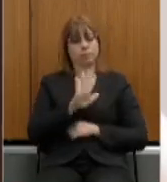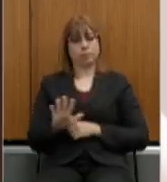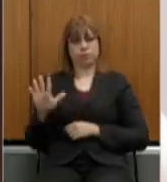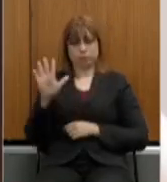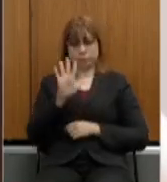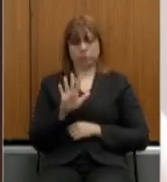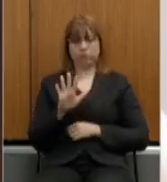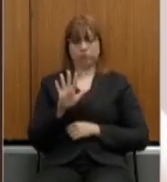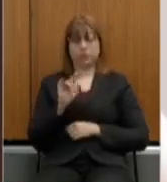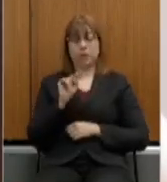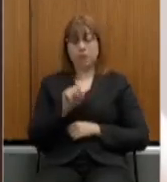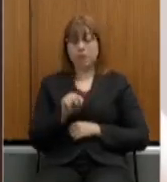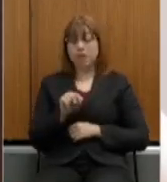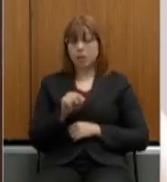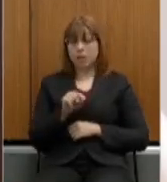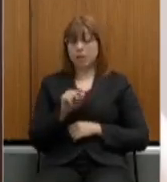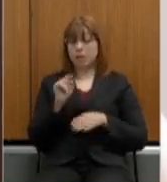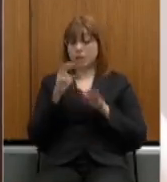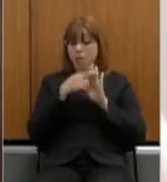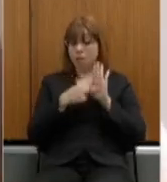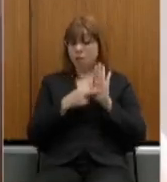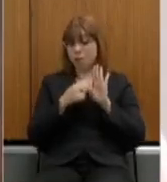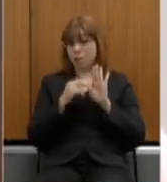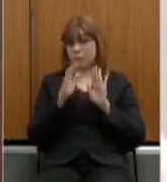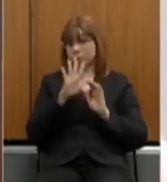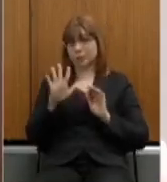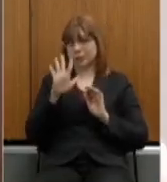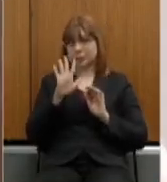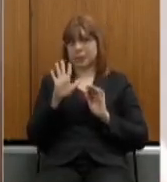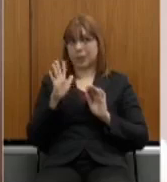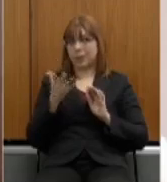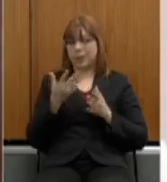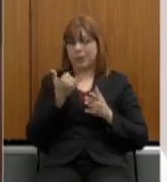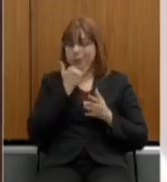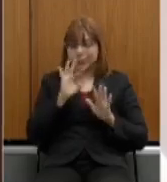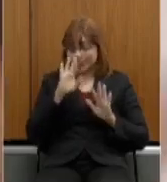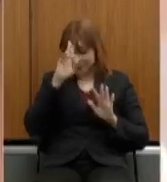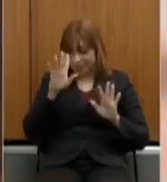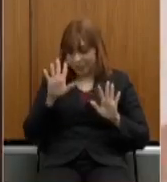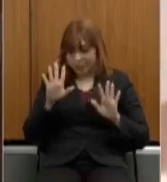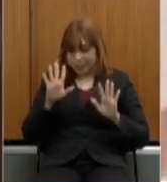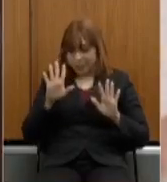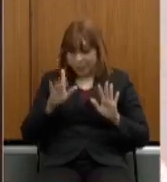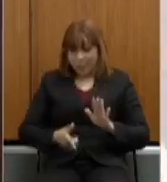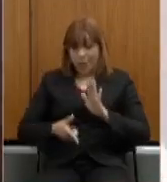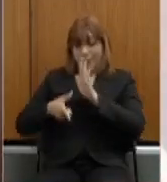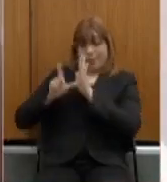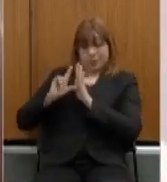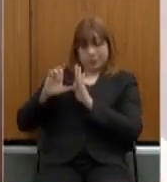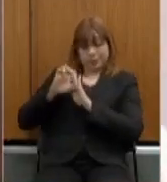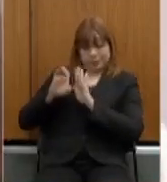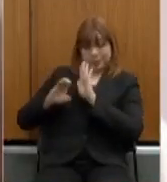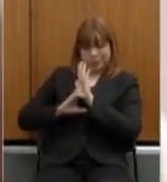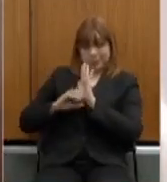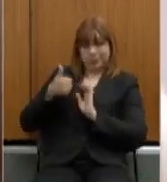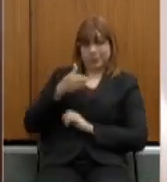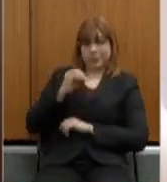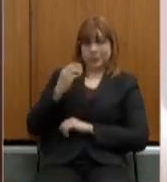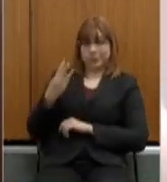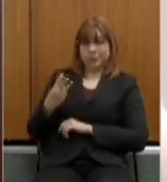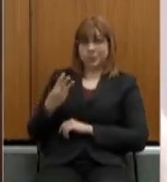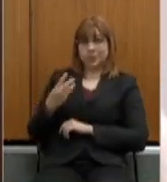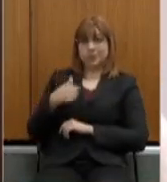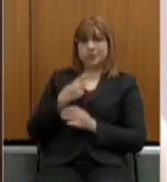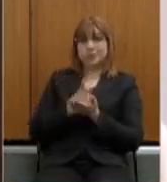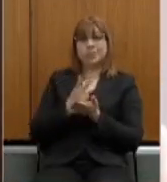Atualmente, a regra geral é uma só, atualmente não, desculpa, antes da emenda 103, né? Eu dava